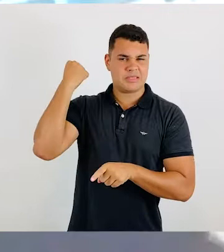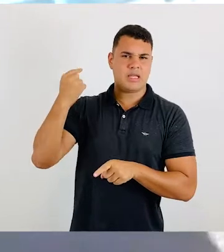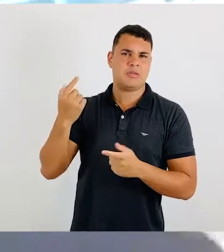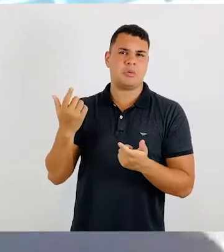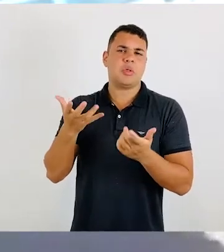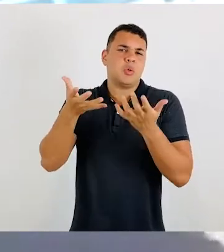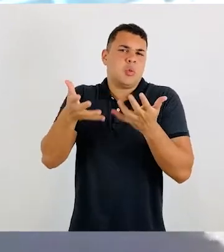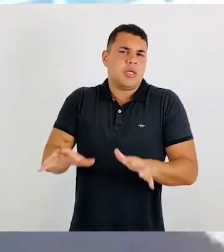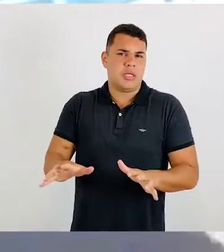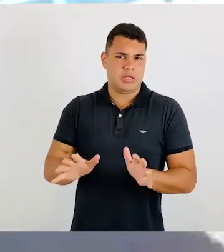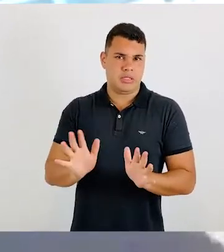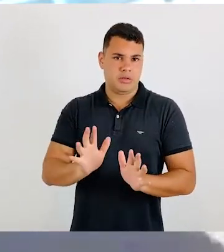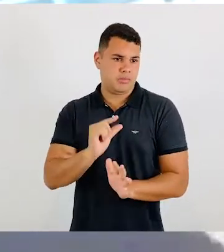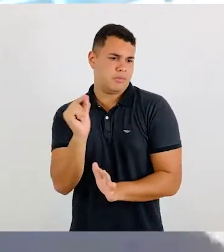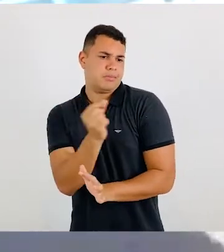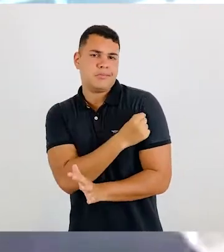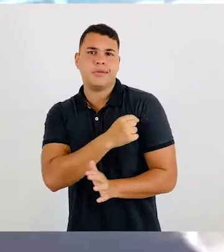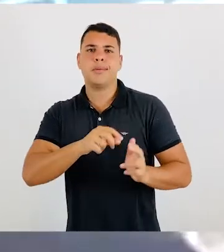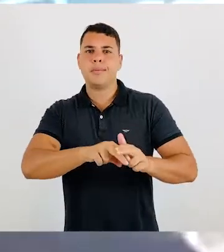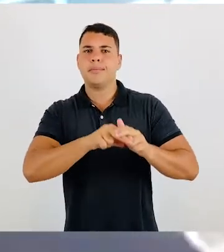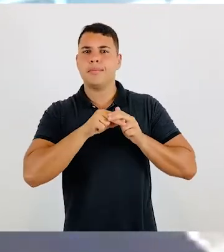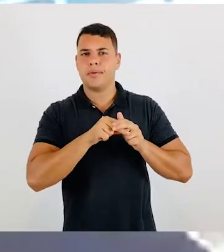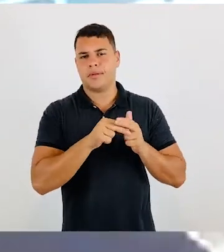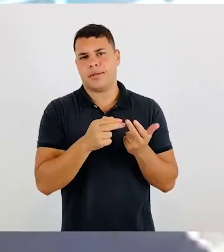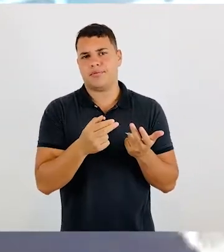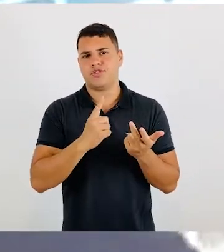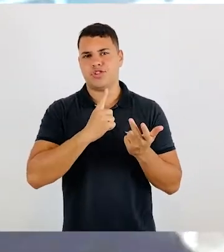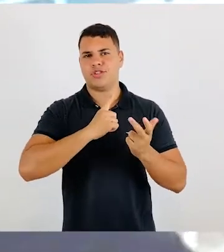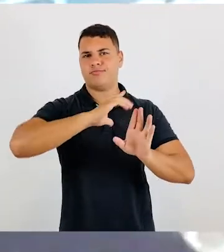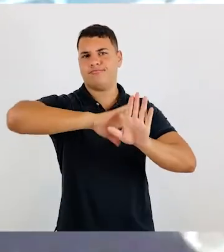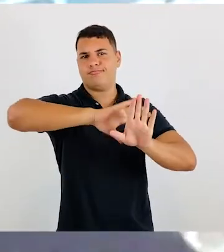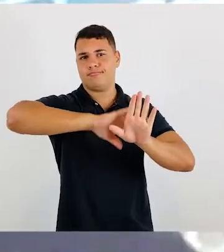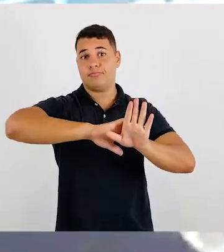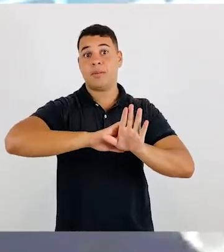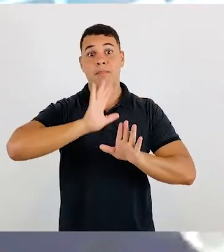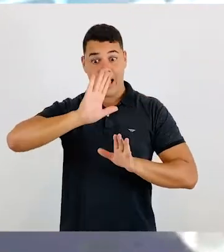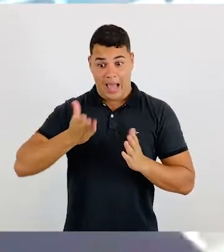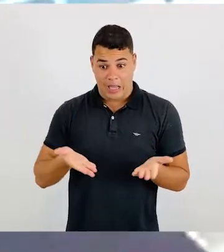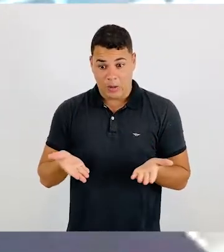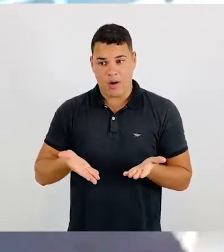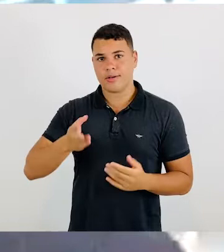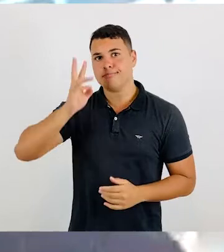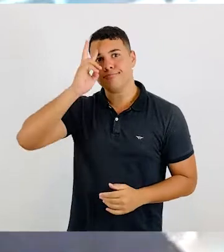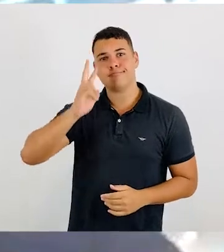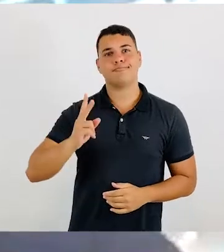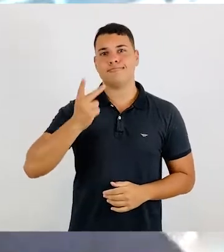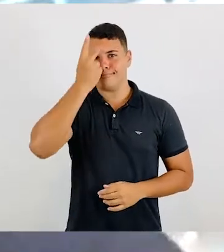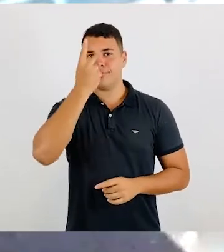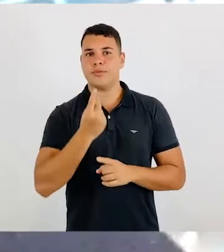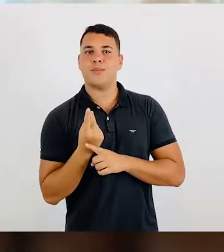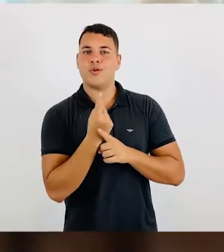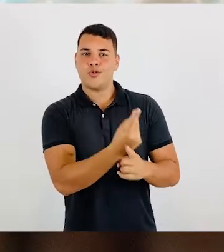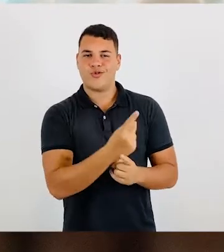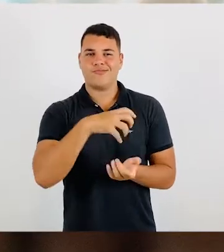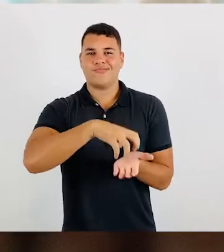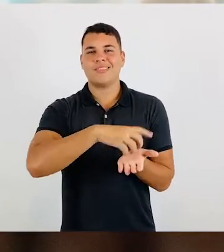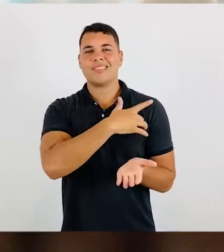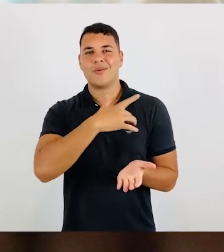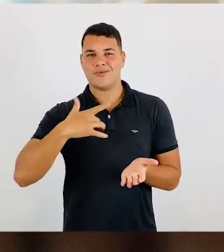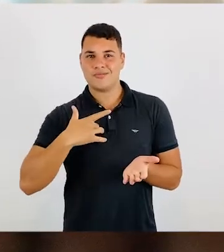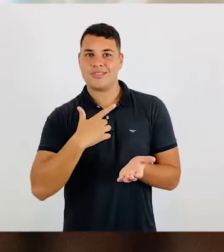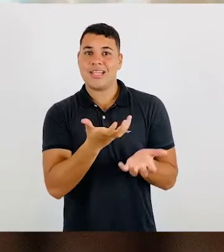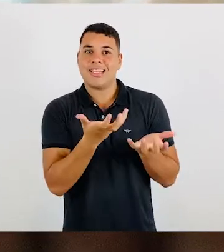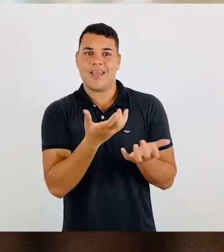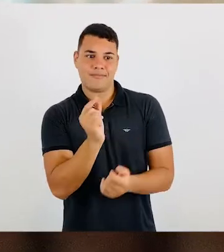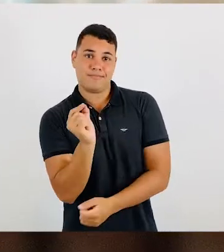vacinando por uma questão de posicionamento individual que estão buscando a vacina, né? A sua primeira